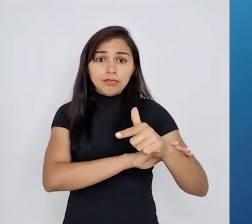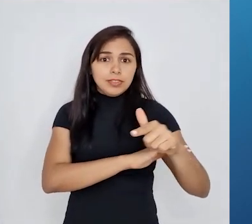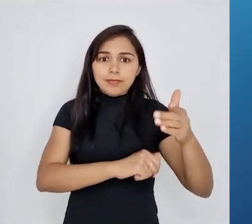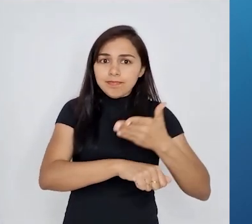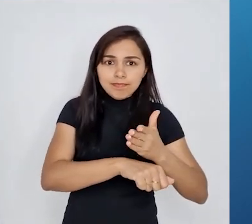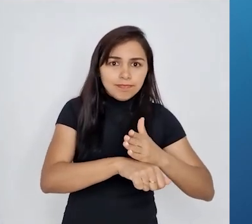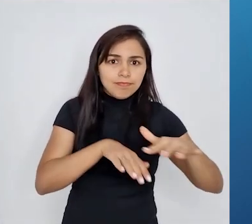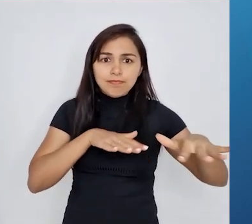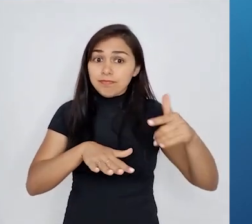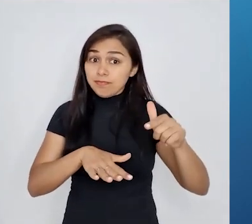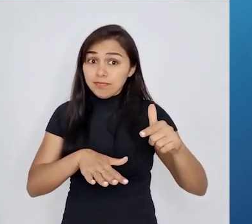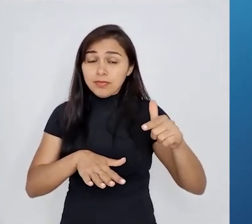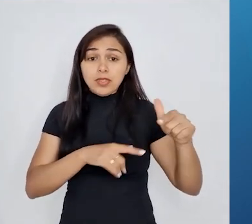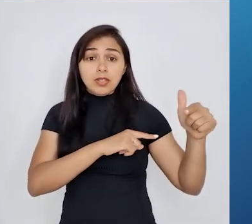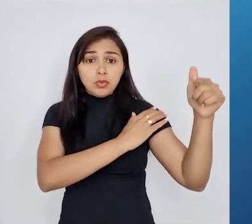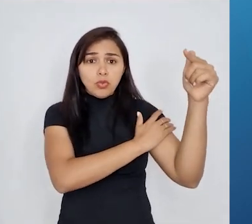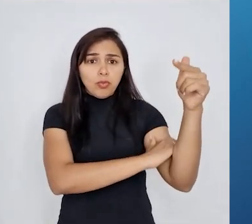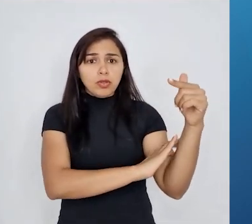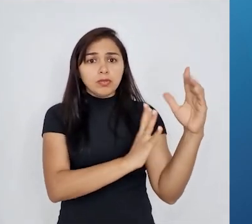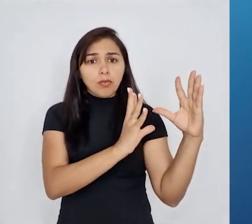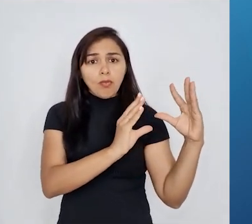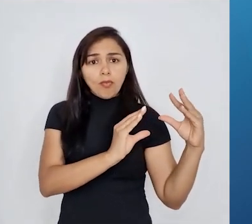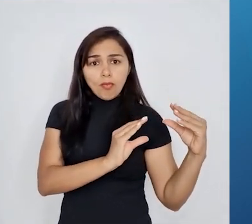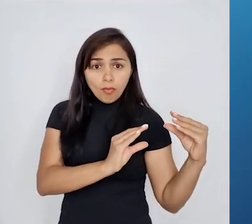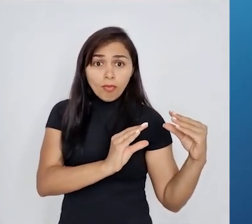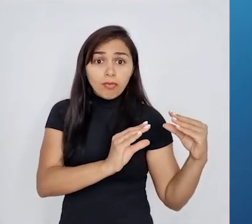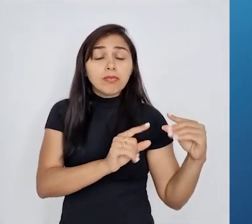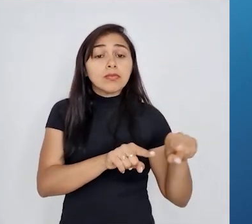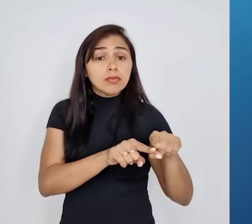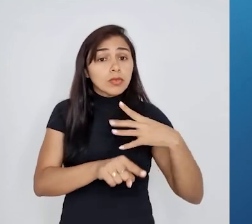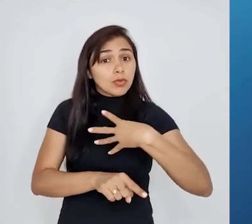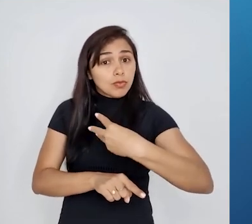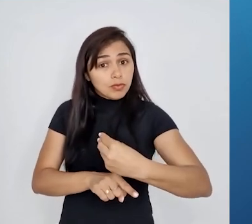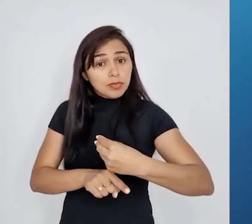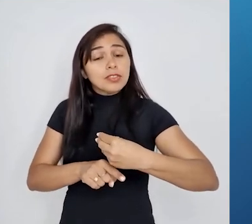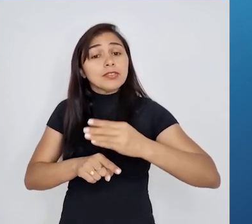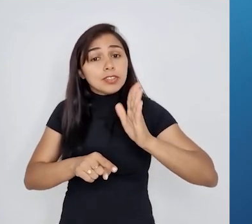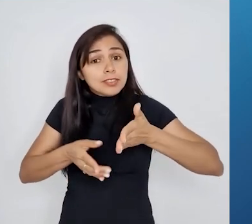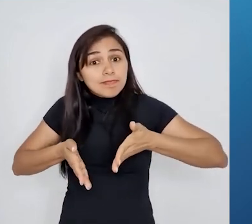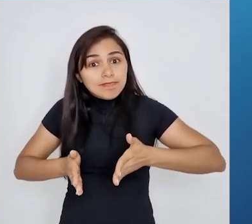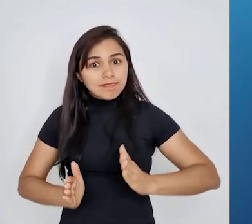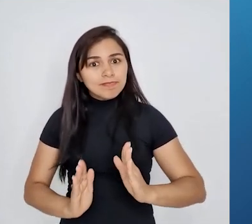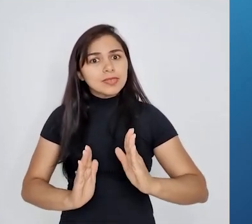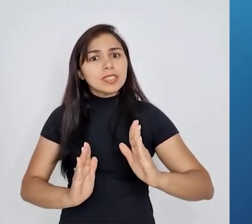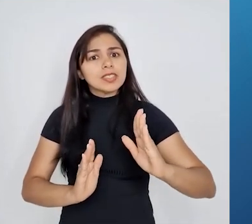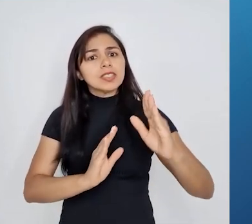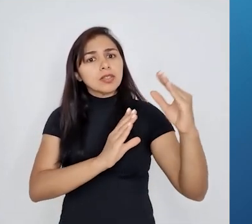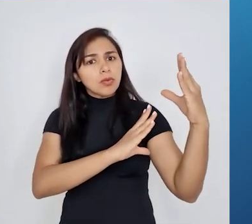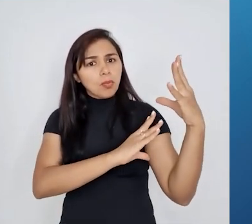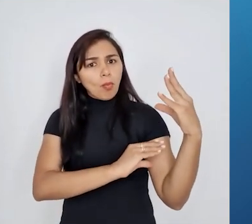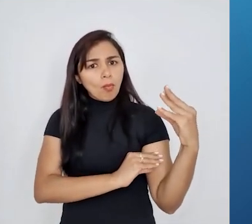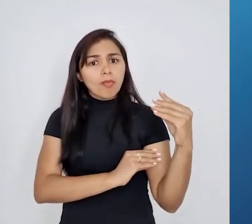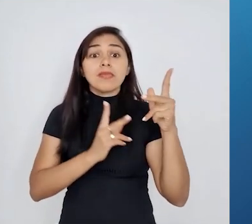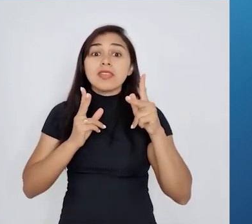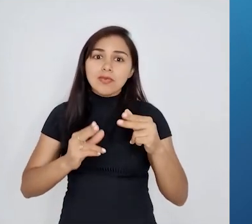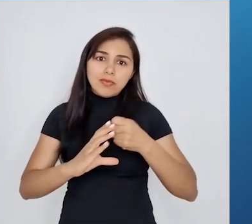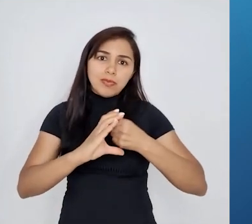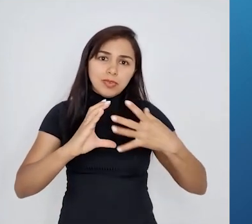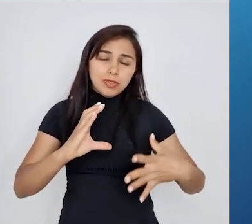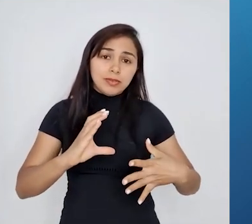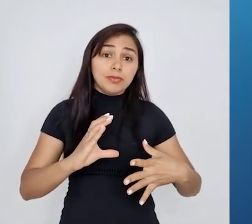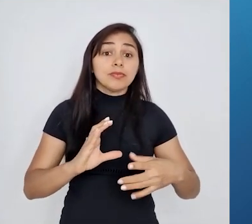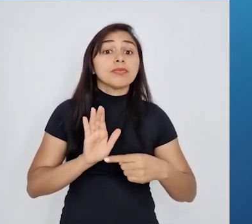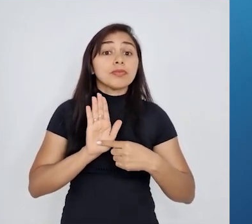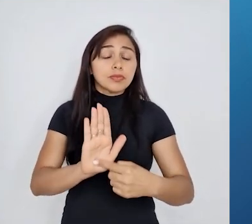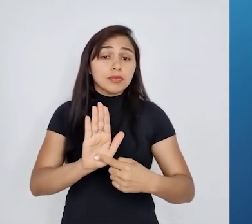atrofiada também seria herdada. O caso das girafas que Lamarck utilizou para poder estar ilustrando de forma mais